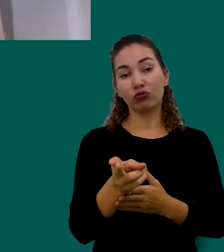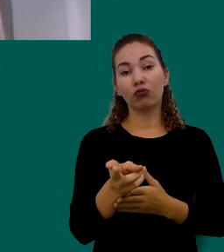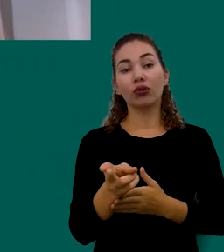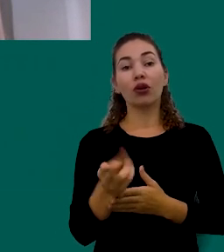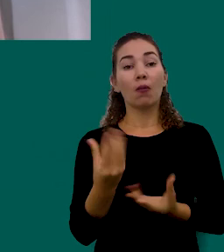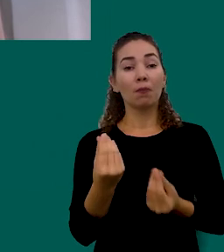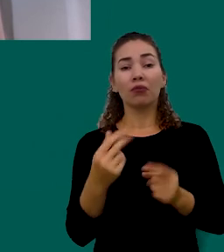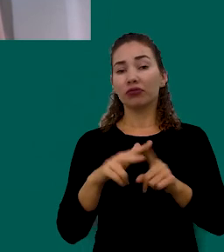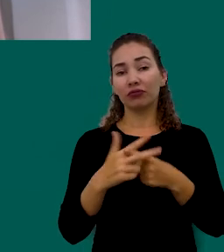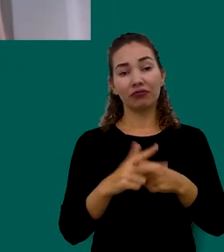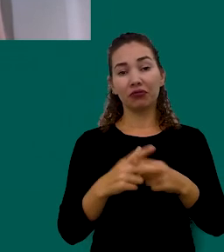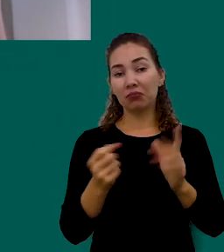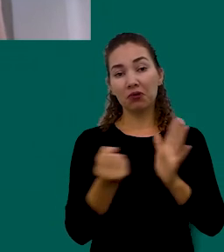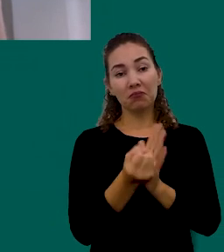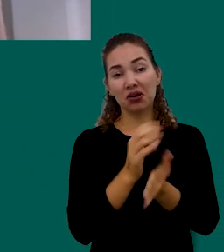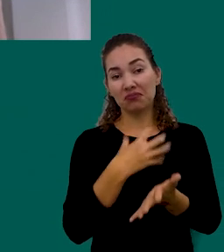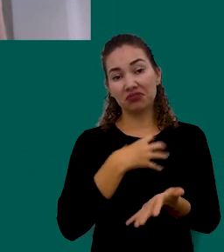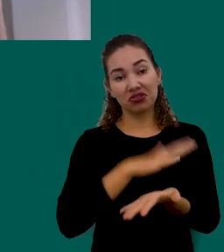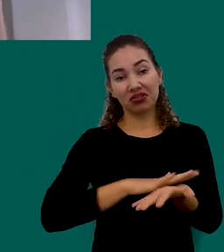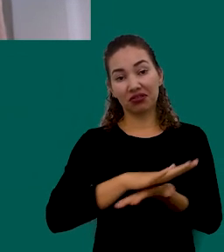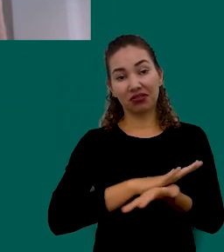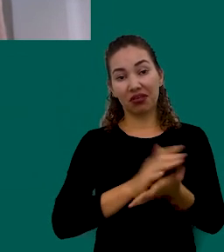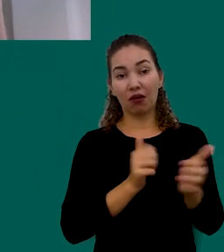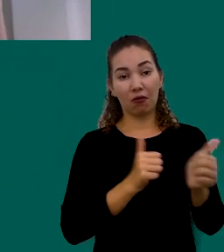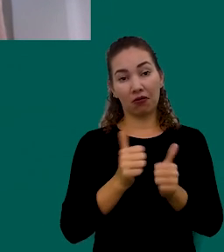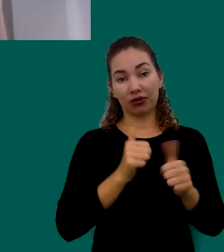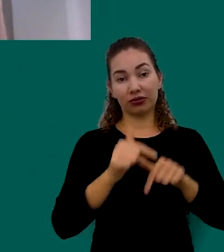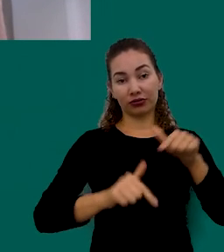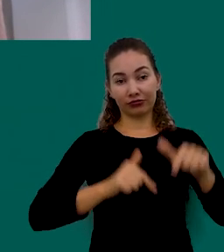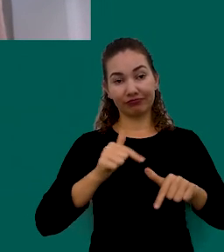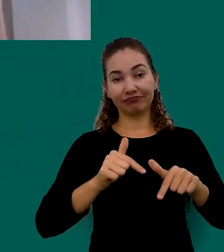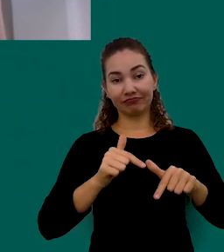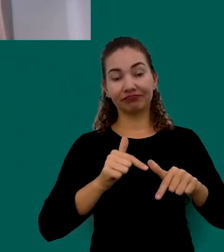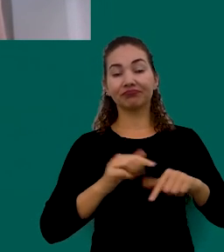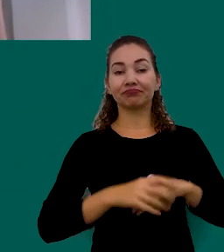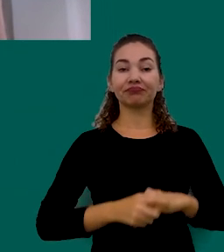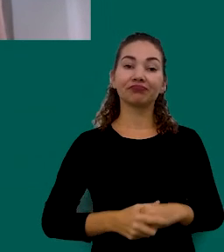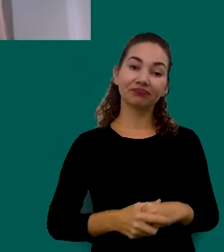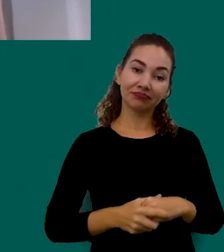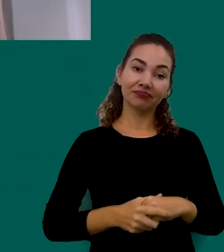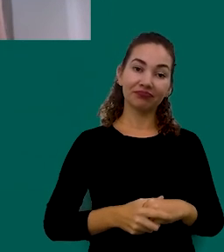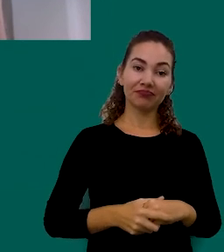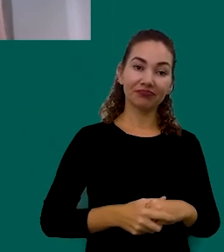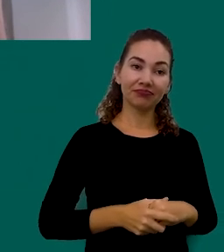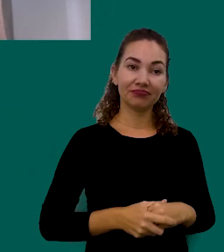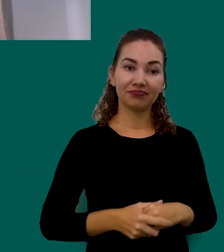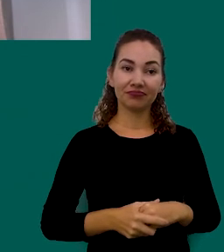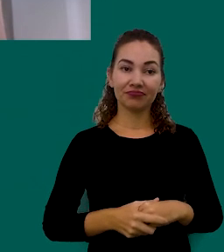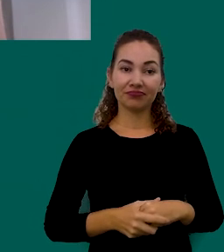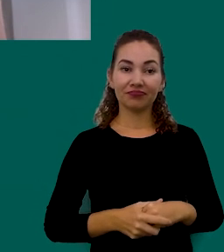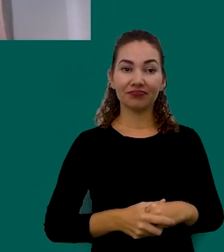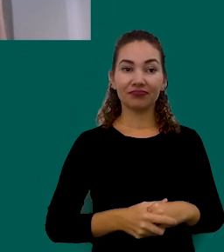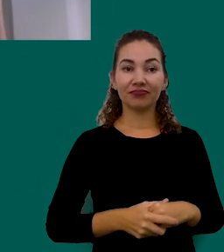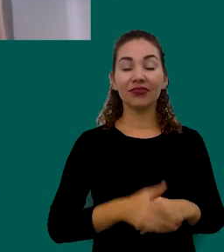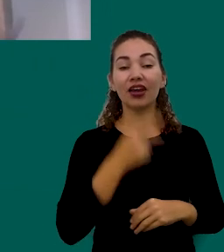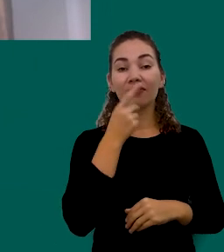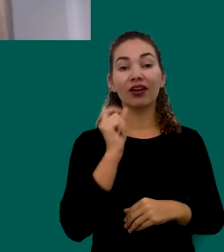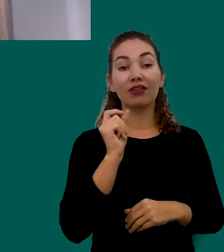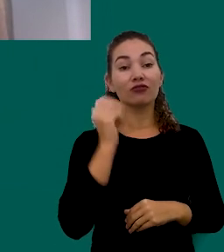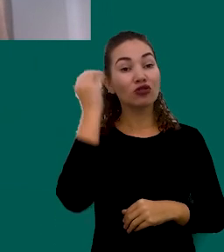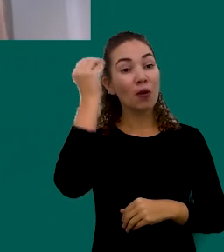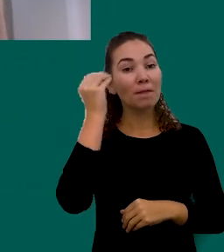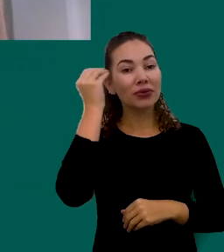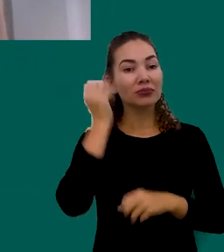Que Não Impactam De Forma Alguma Na Qualidade Do Nosso Atendimento Tá Digo Isso Por